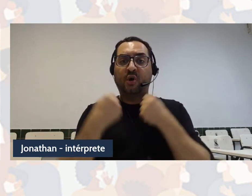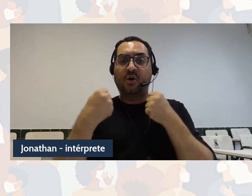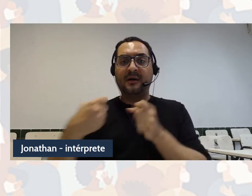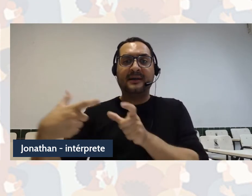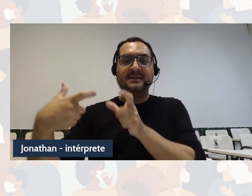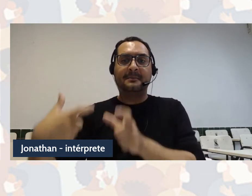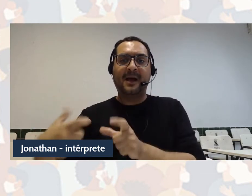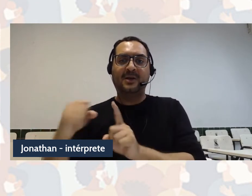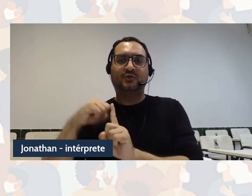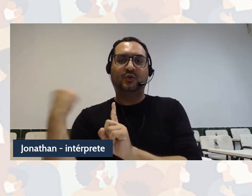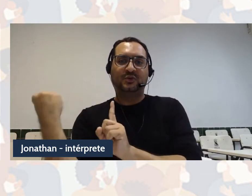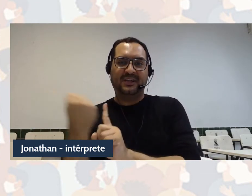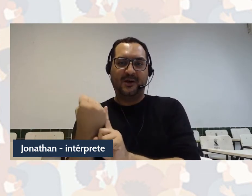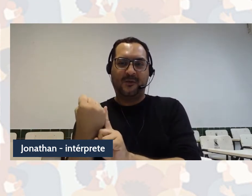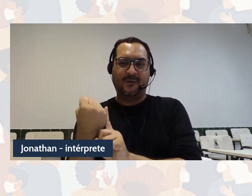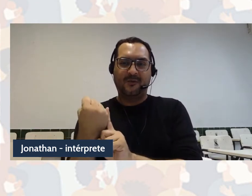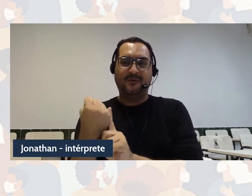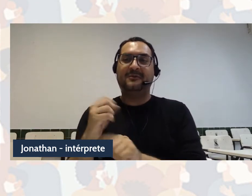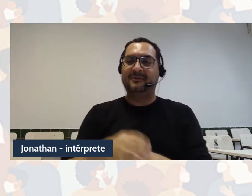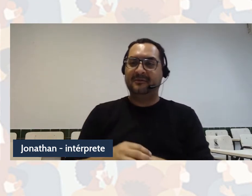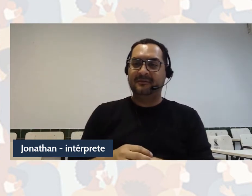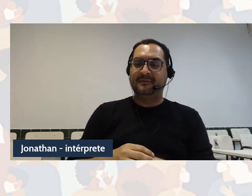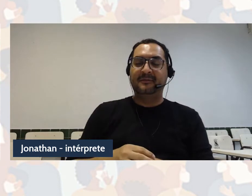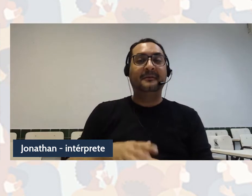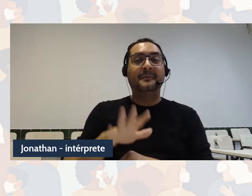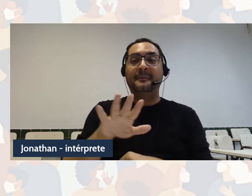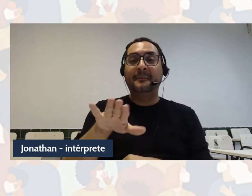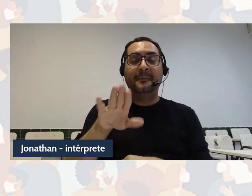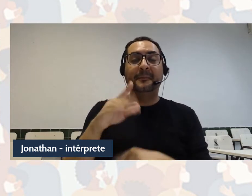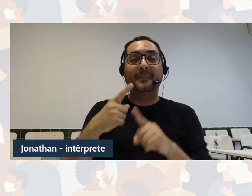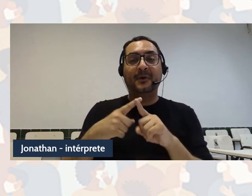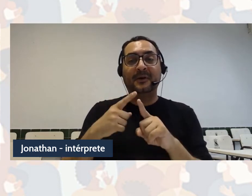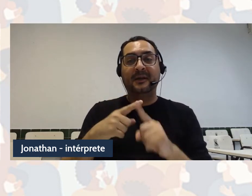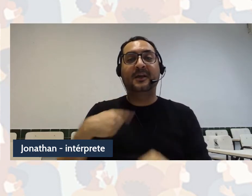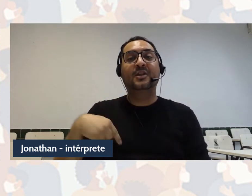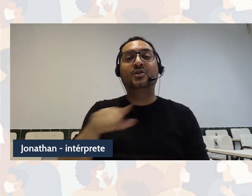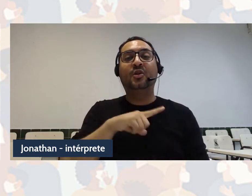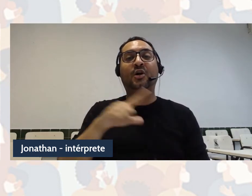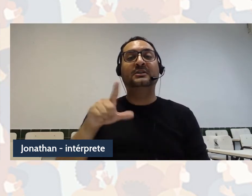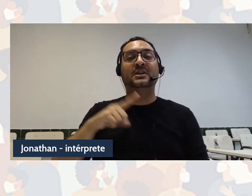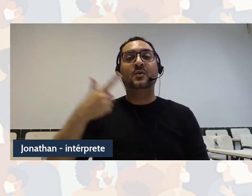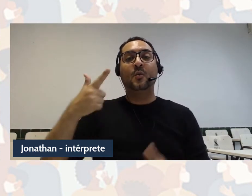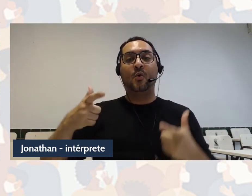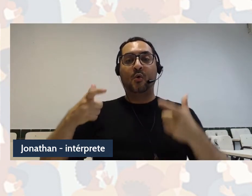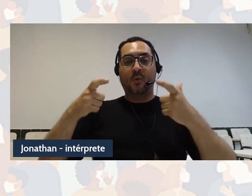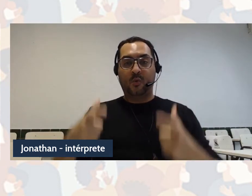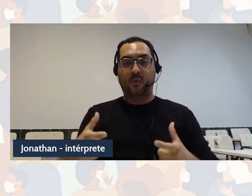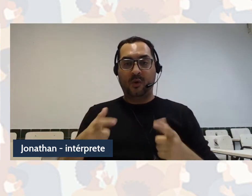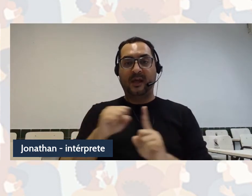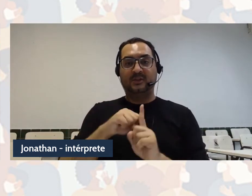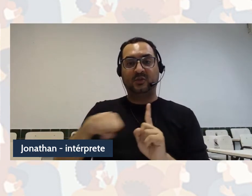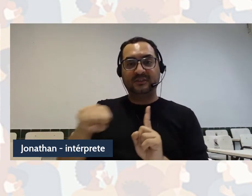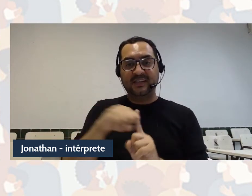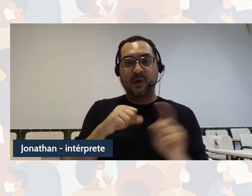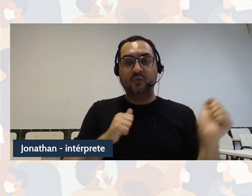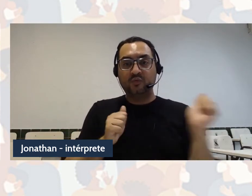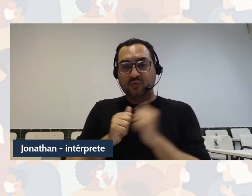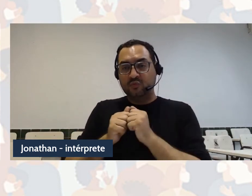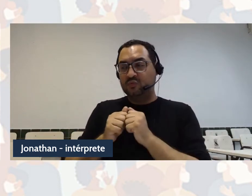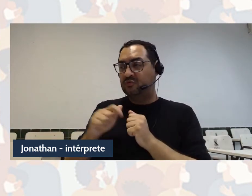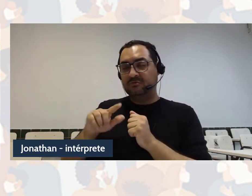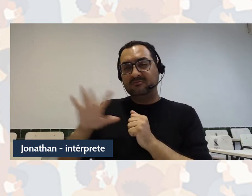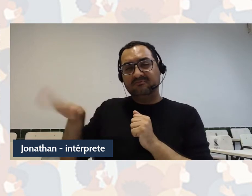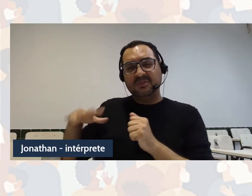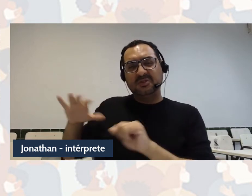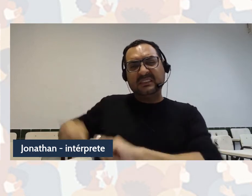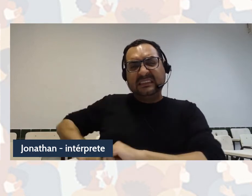ele já mencionava, o fato de a gente estar socialmente situado ao lado dos oprimidos nas relações de